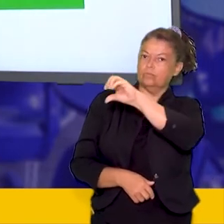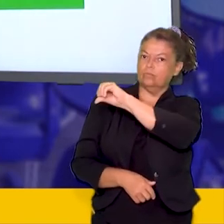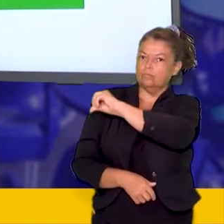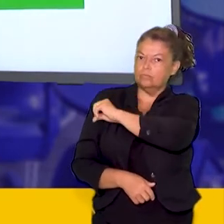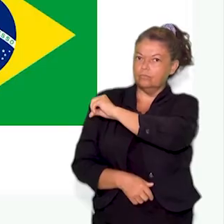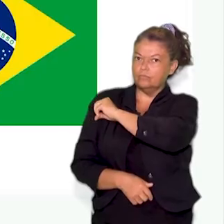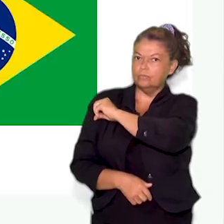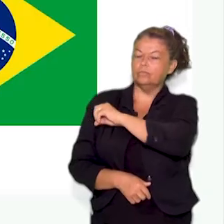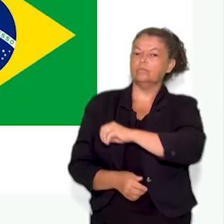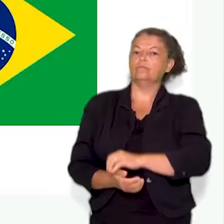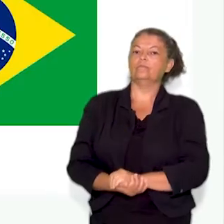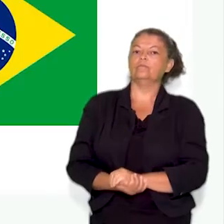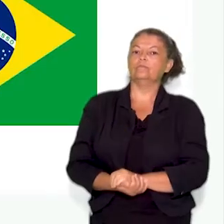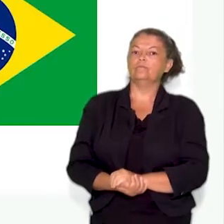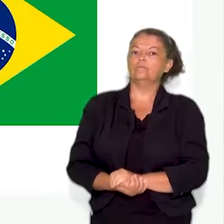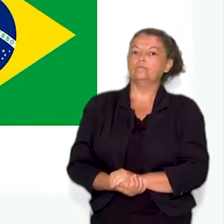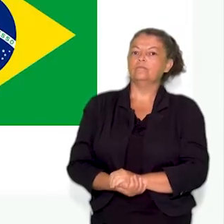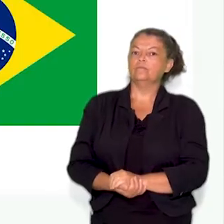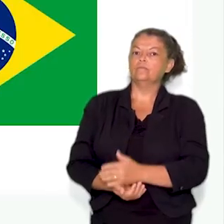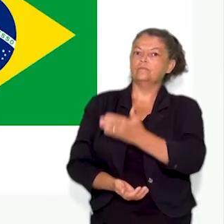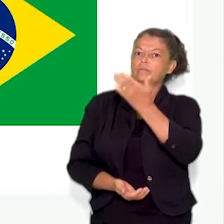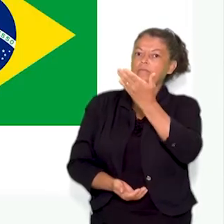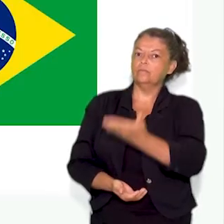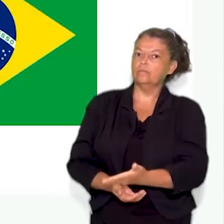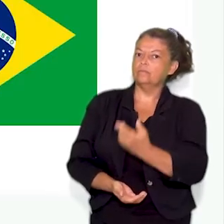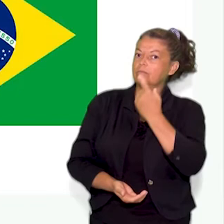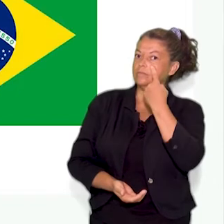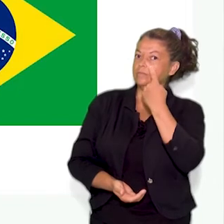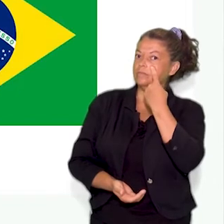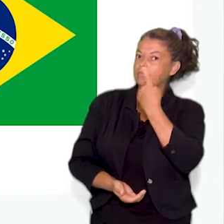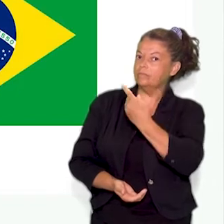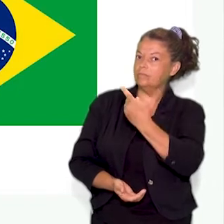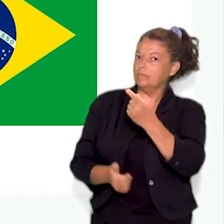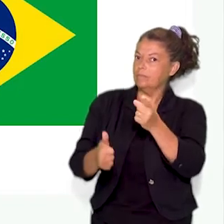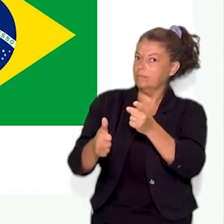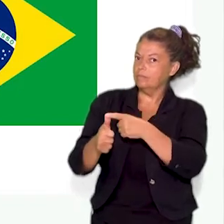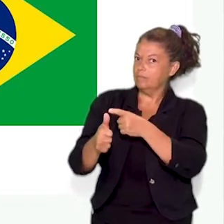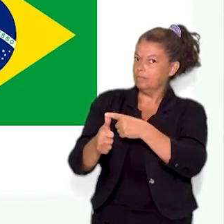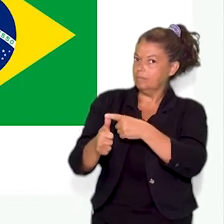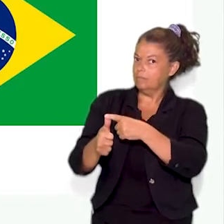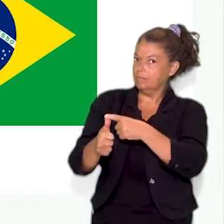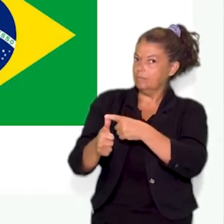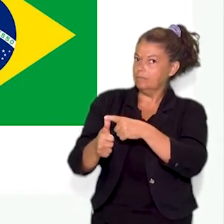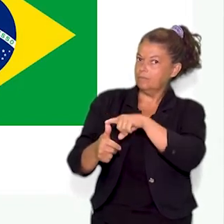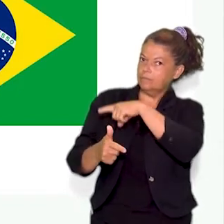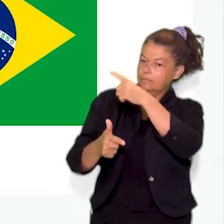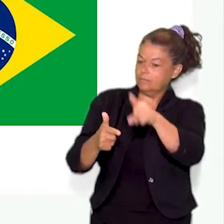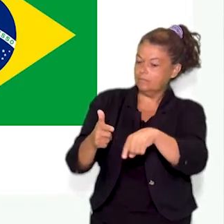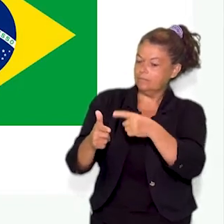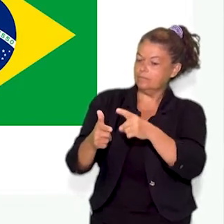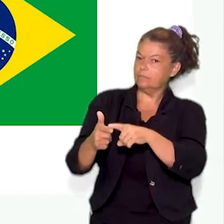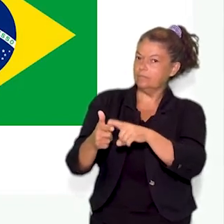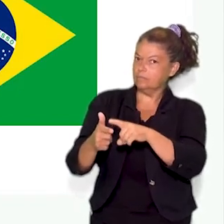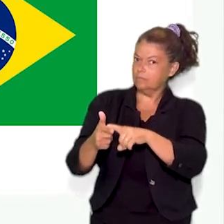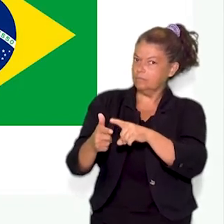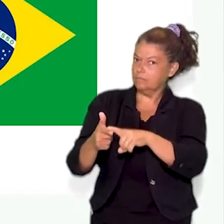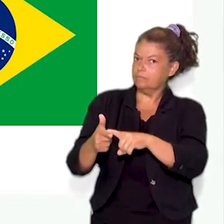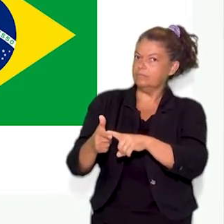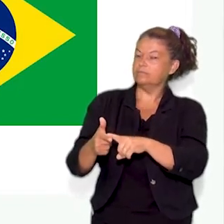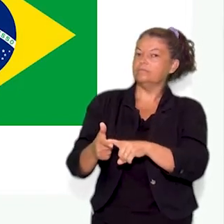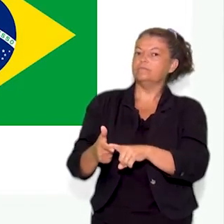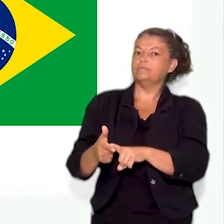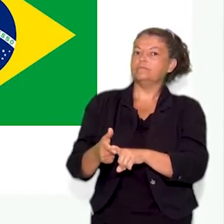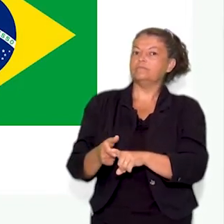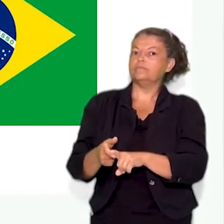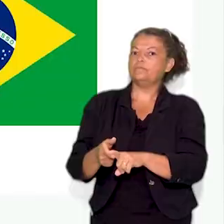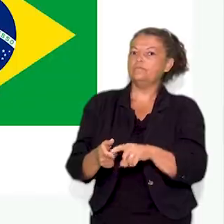Iremos verificar a primeira e a segunda república. De acordo com o material que